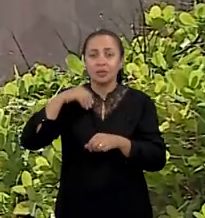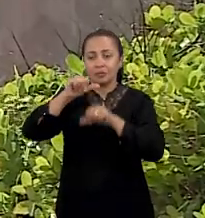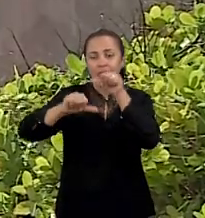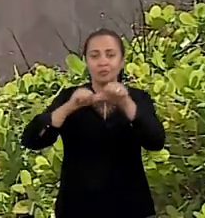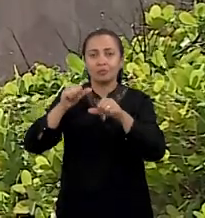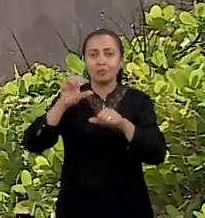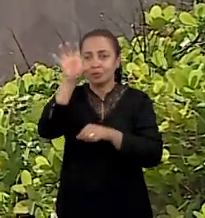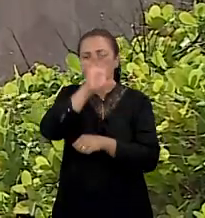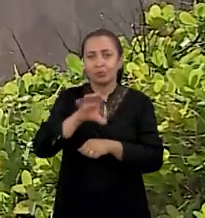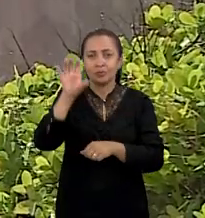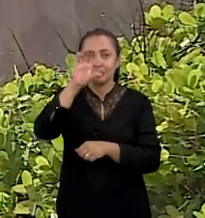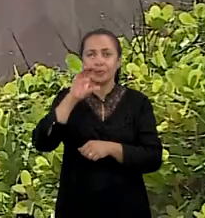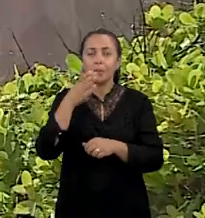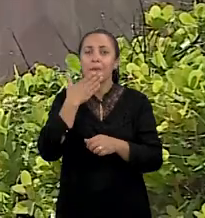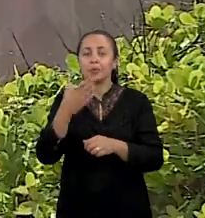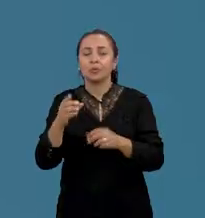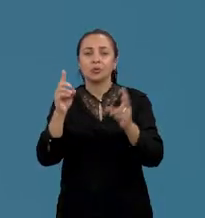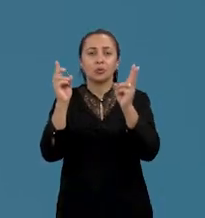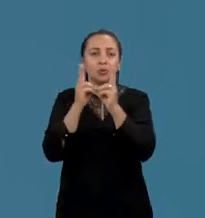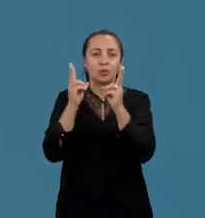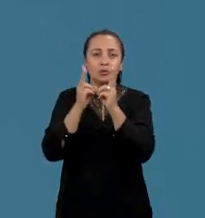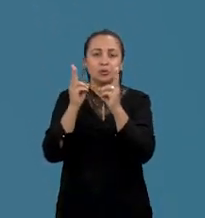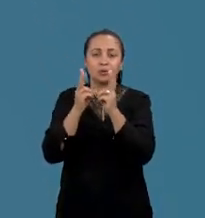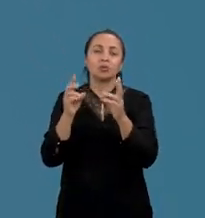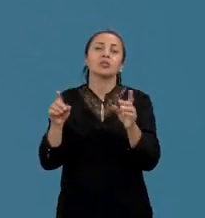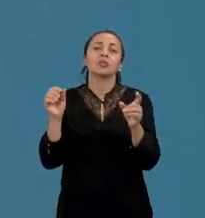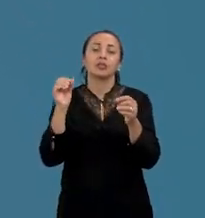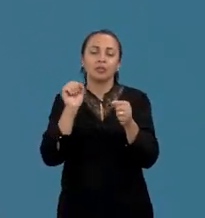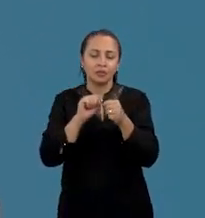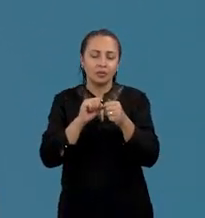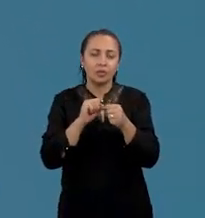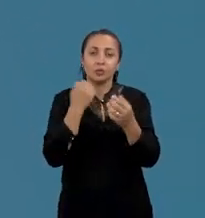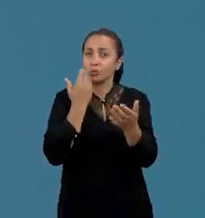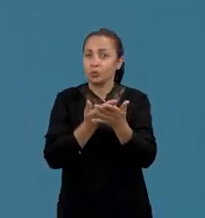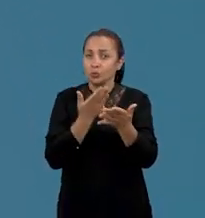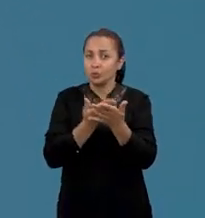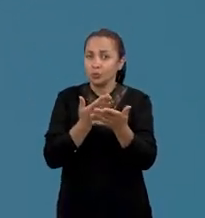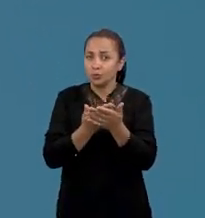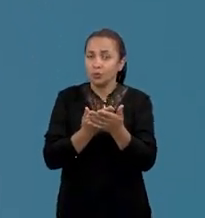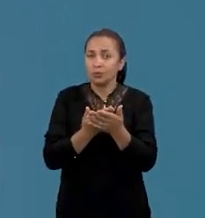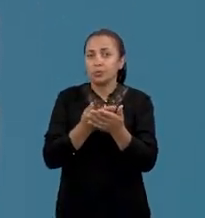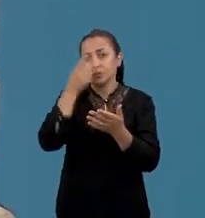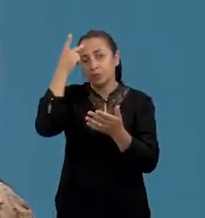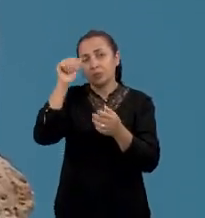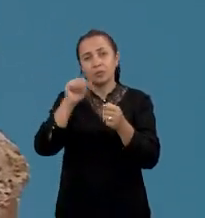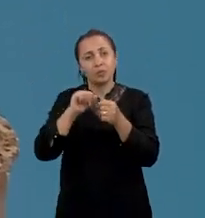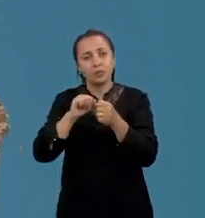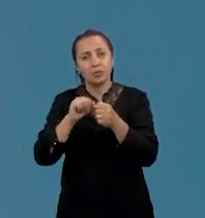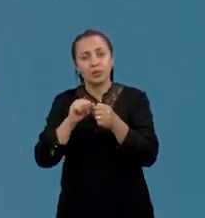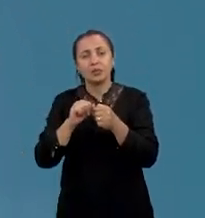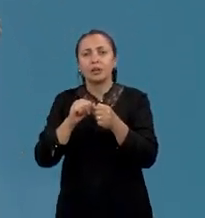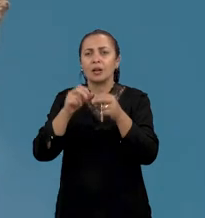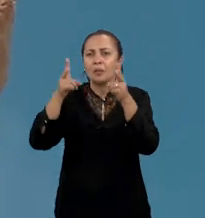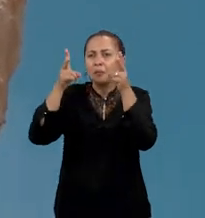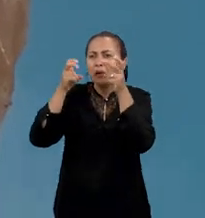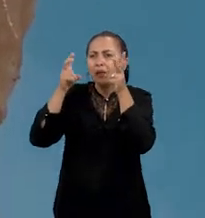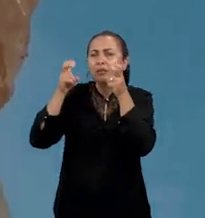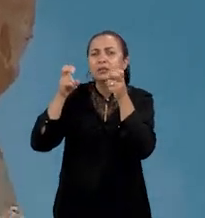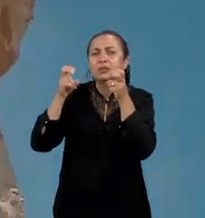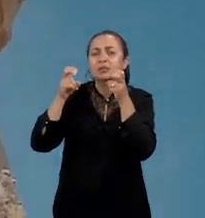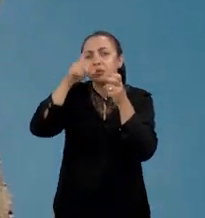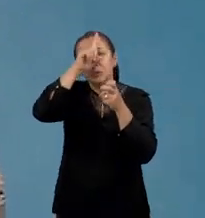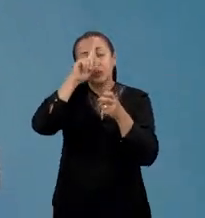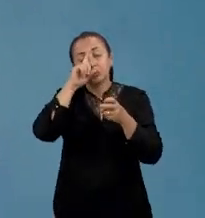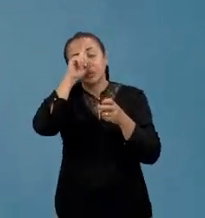solicitou que a UFRN elaborasse um estudo para fazer um diagnóstico